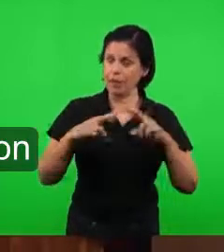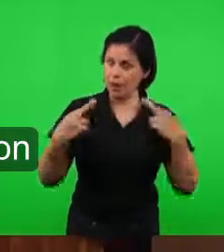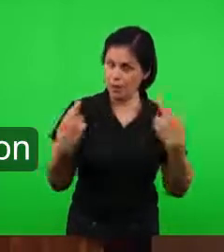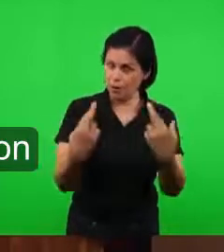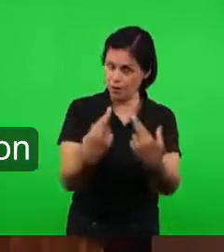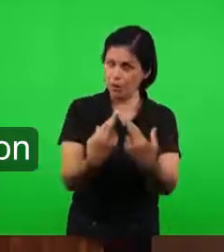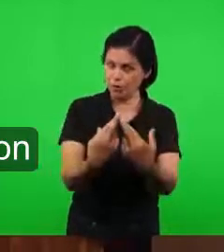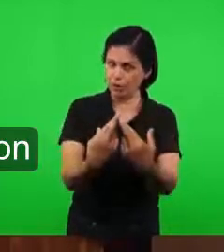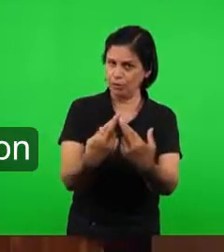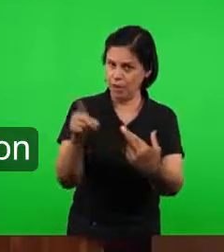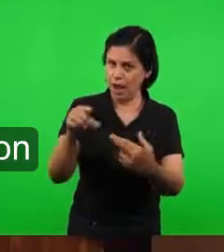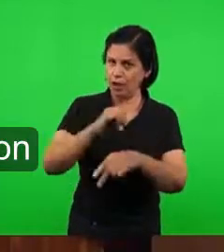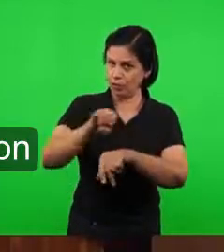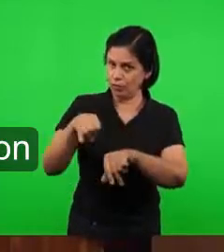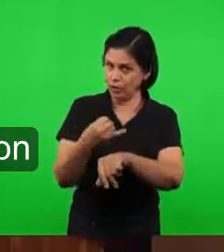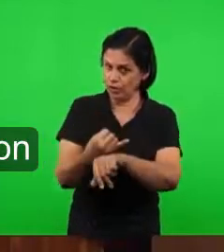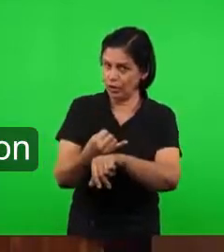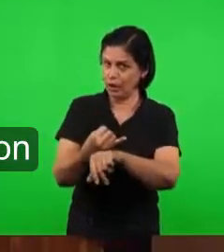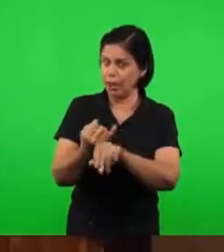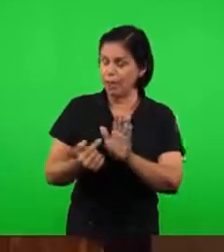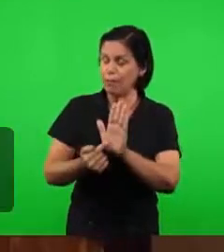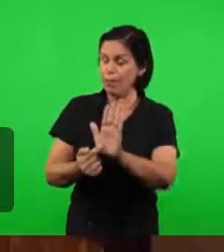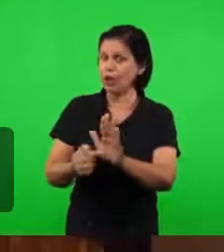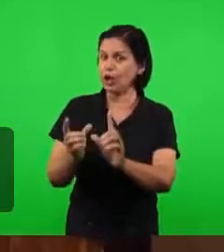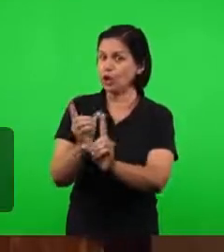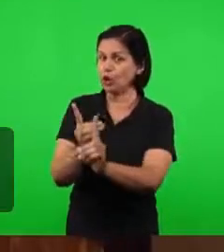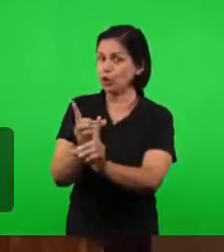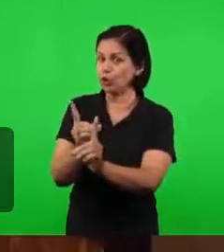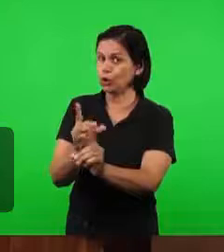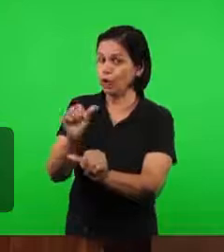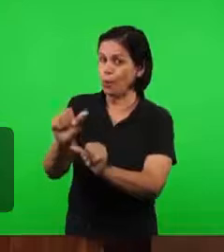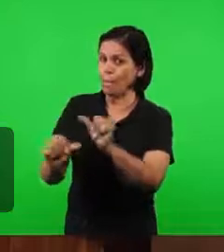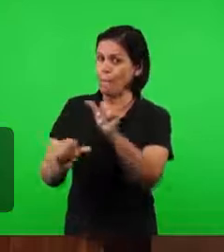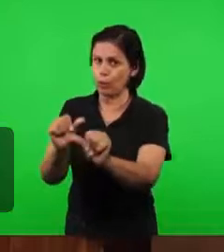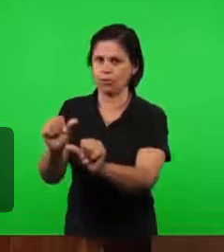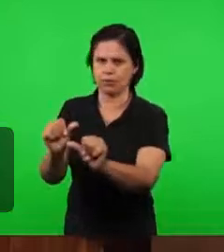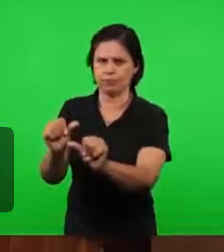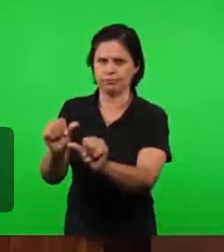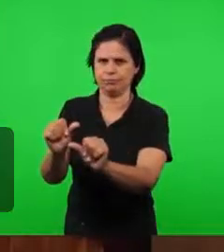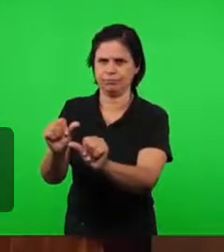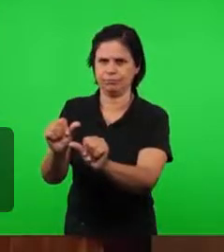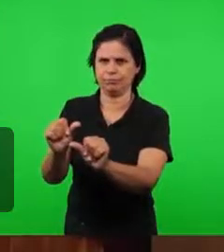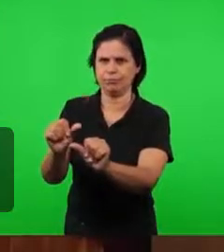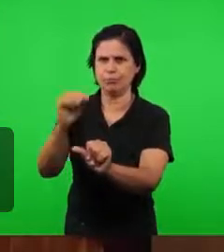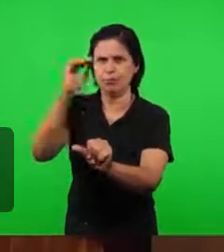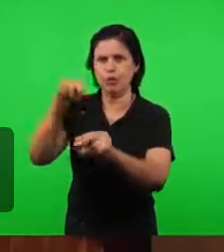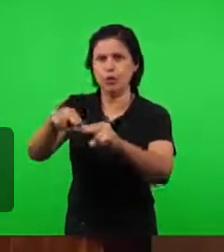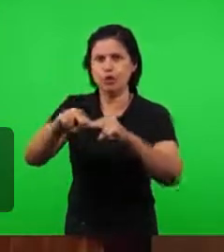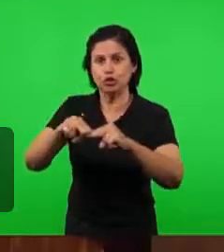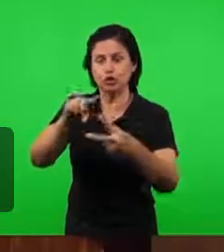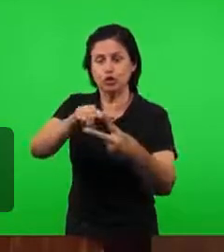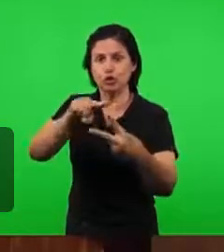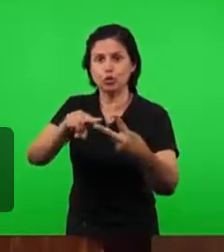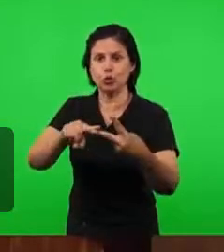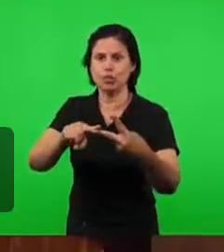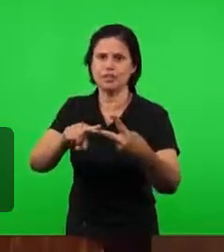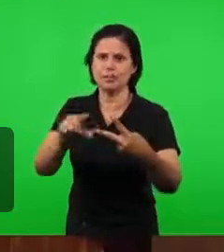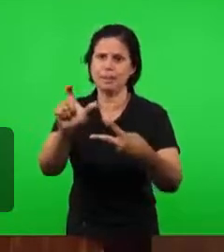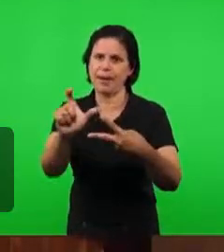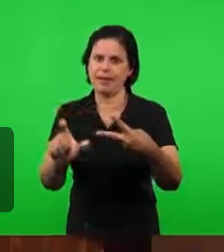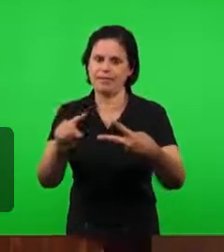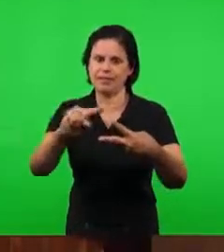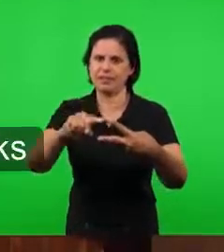muda completamente em função de duas palavras, obra e fé. Velho Testamento,